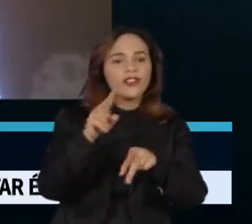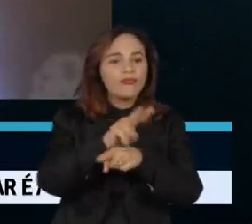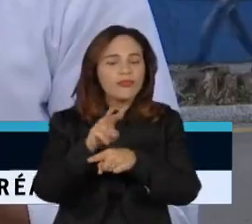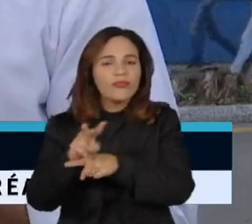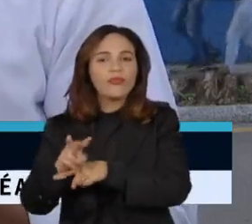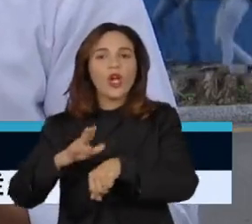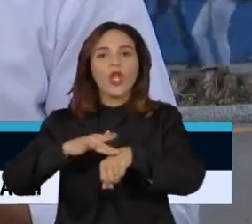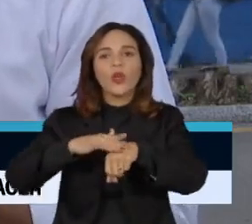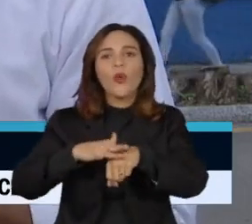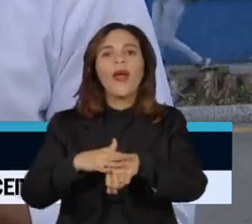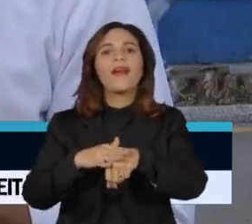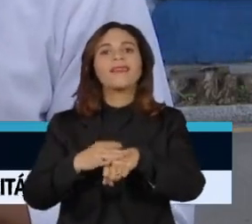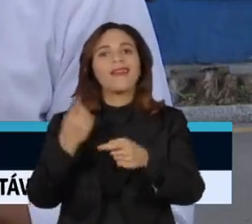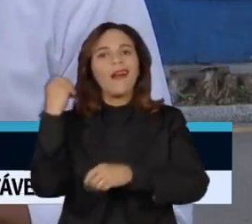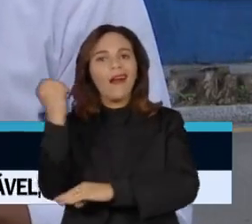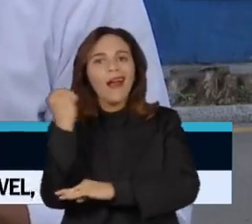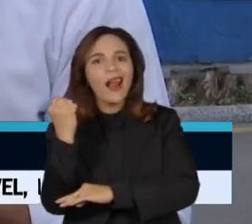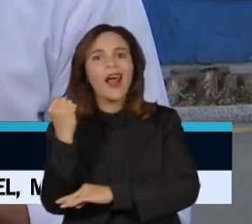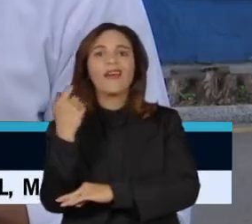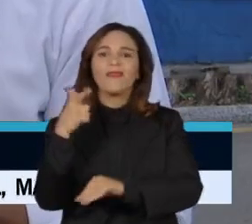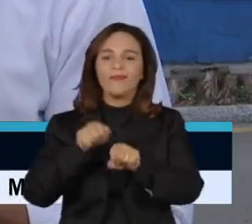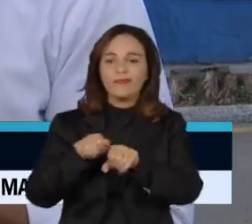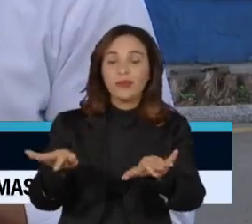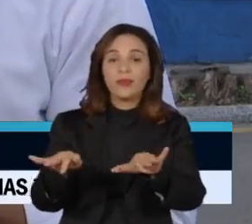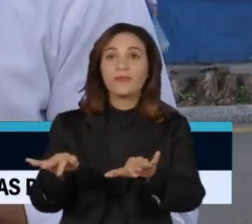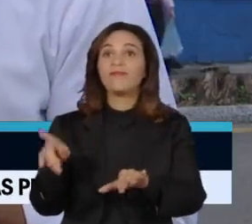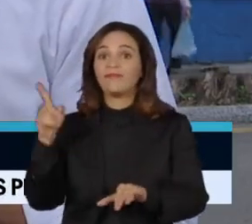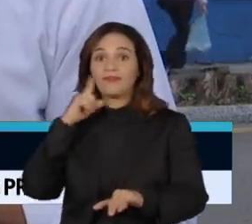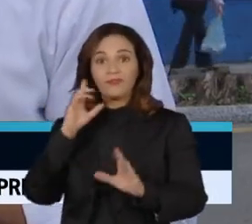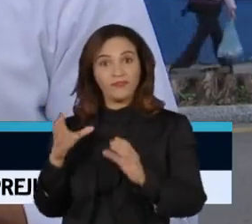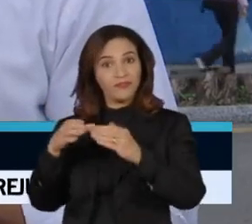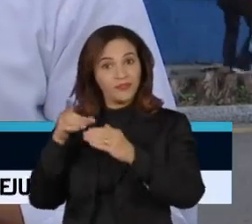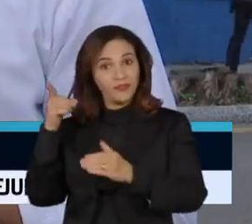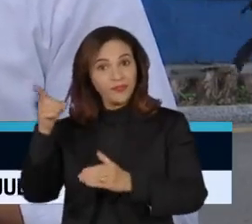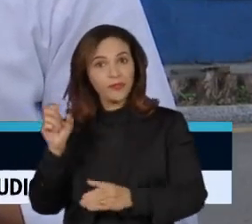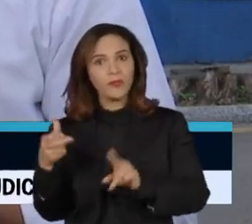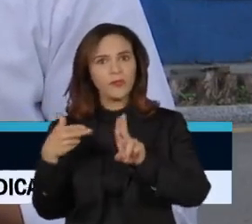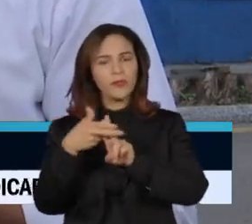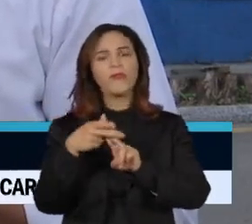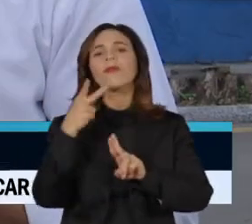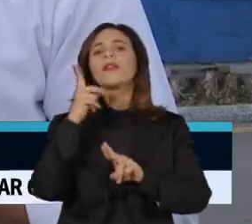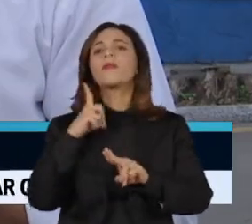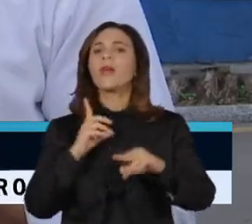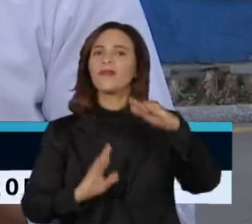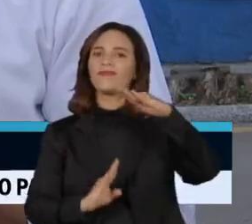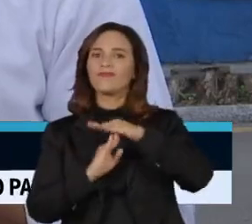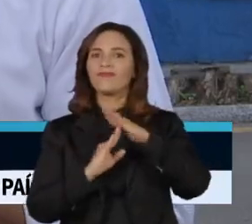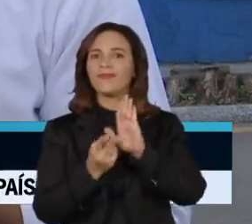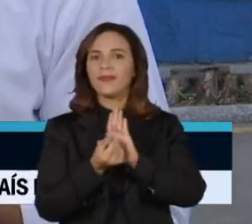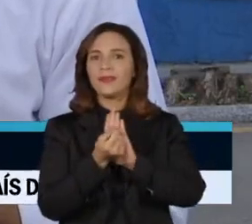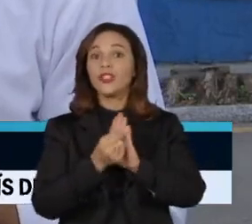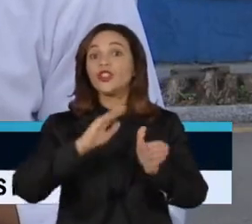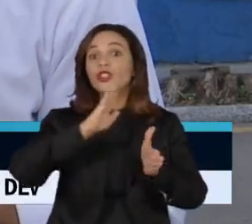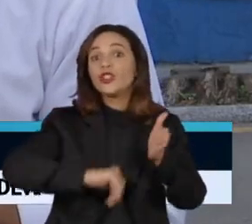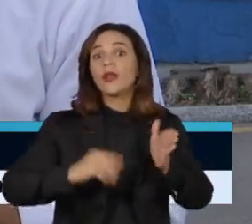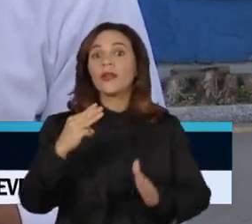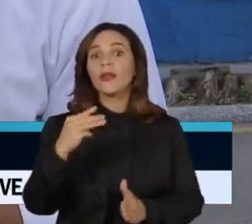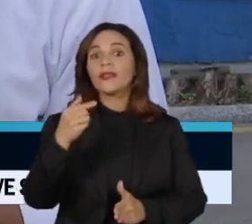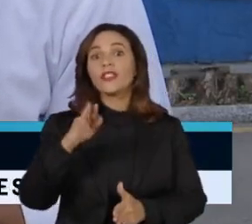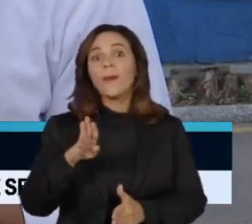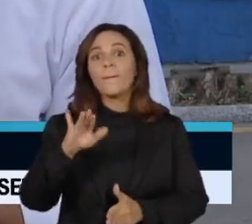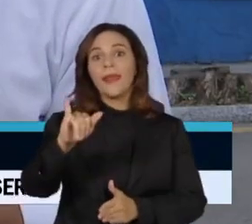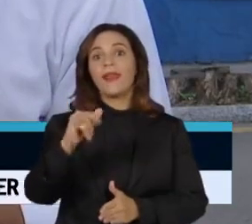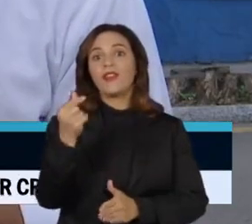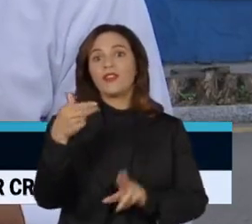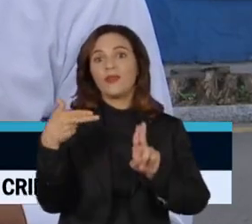transmissíveis. O Conselho Nacional de Saúde alega que, além dos cortes previstos, o teto de gastos retirou 37 bilhões de reais do